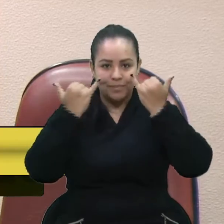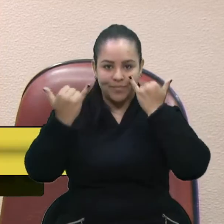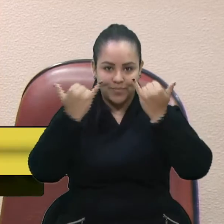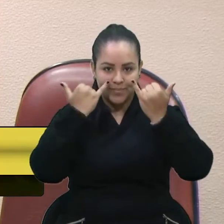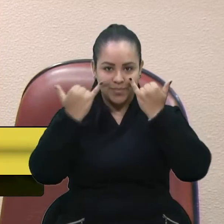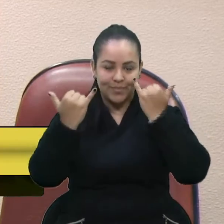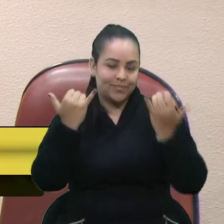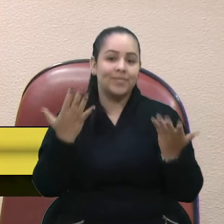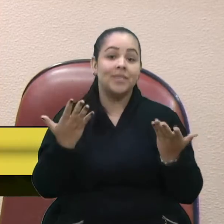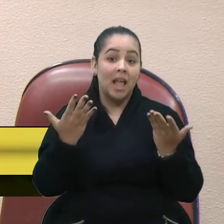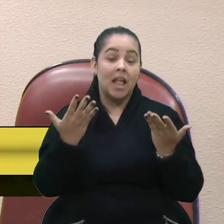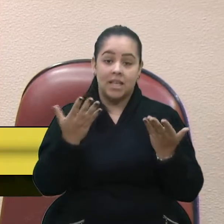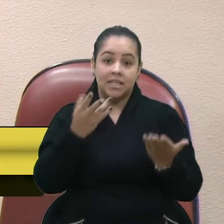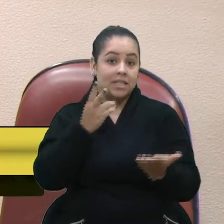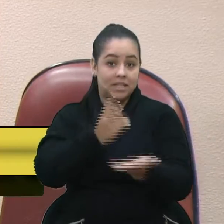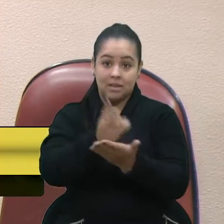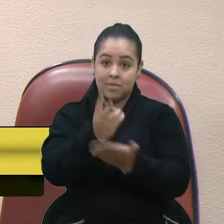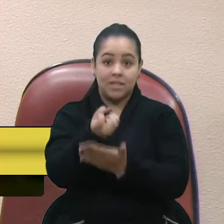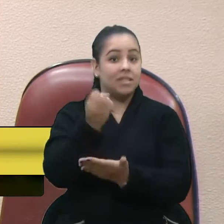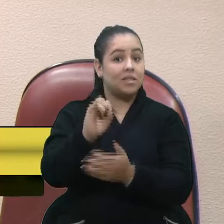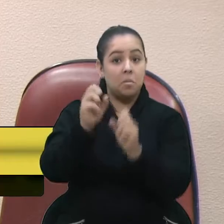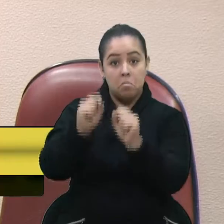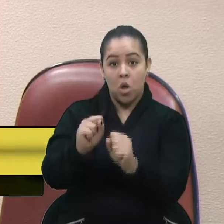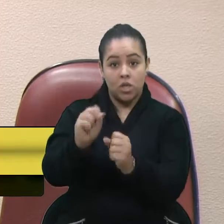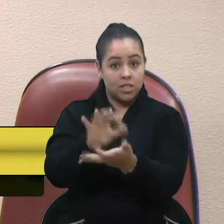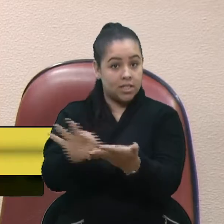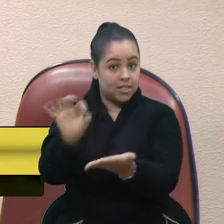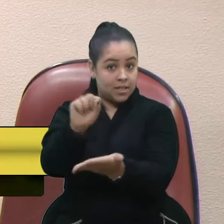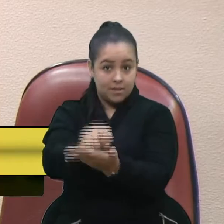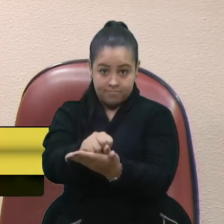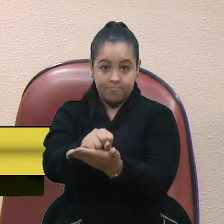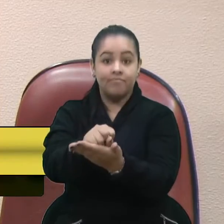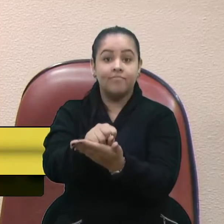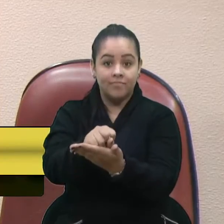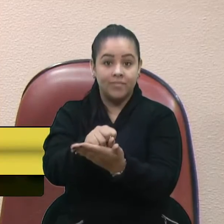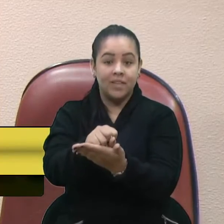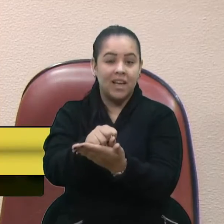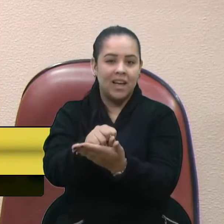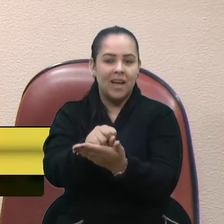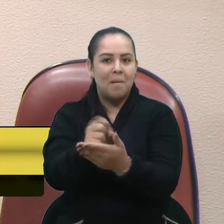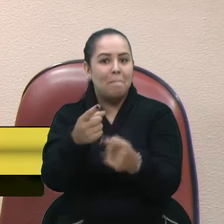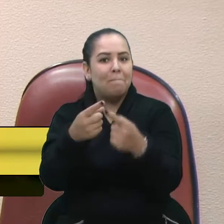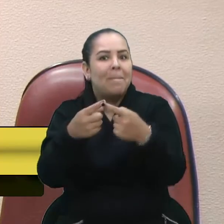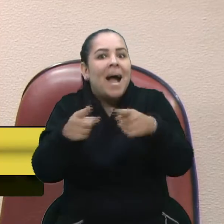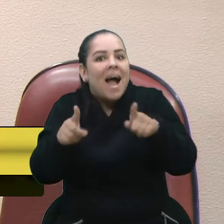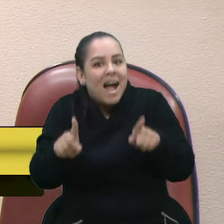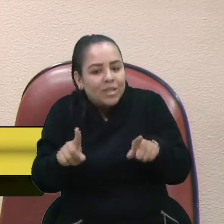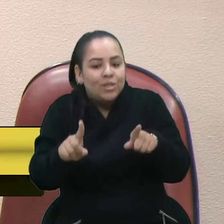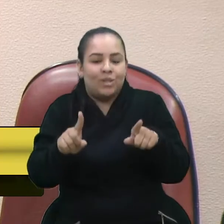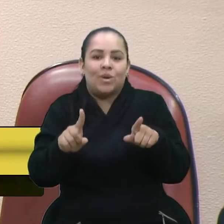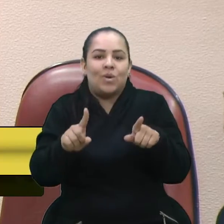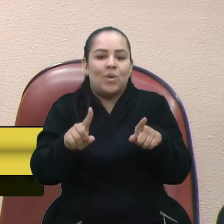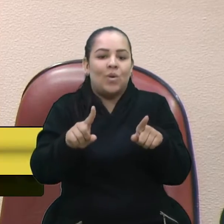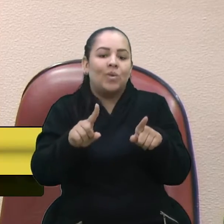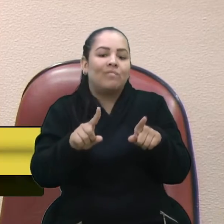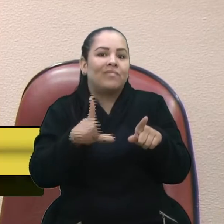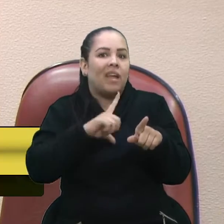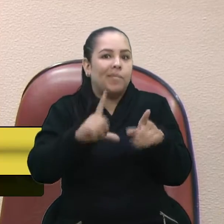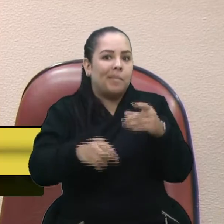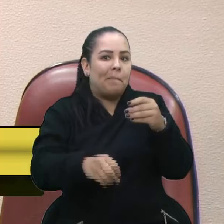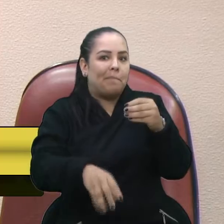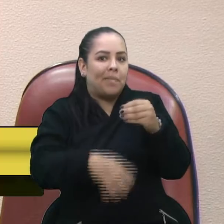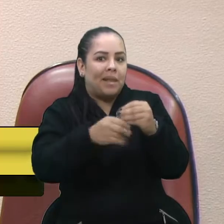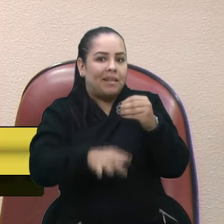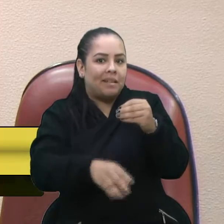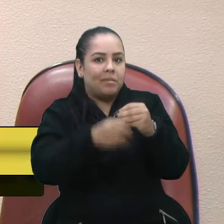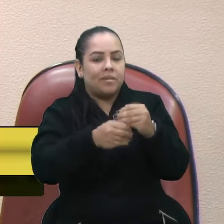Mas sempre, se pudesse assinar como a gente assina, com ressalvas eu faria isso, porque eu ainda não tenho a certeza